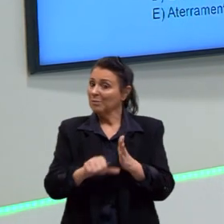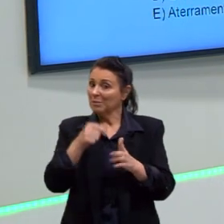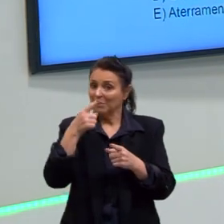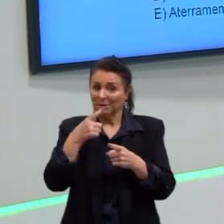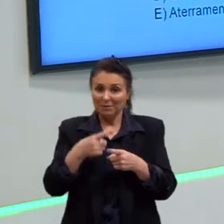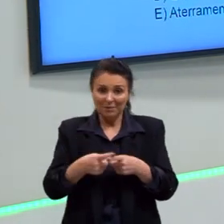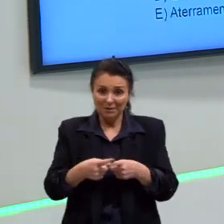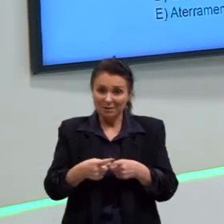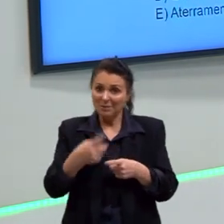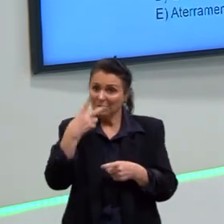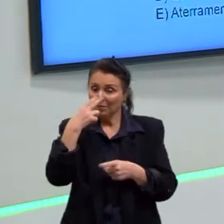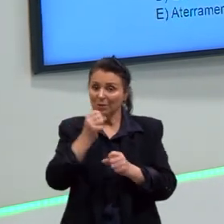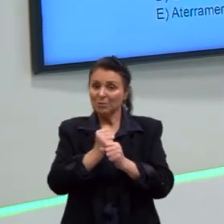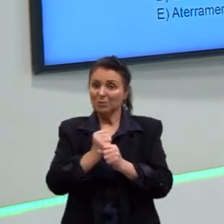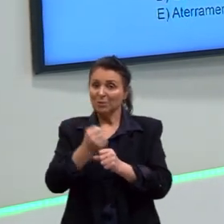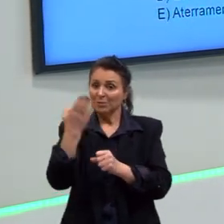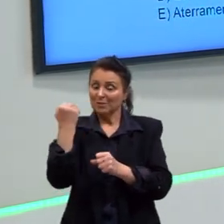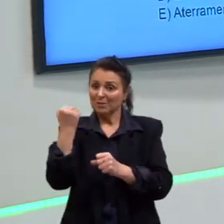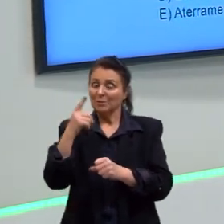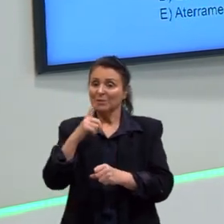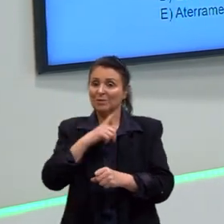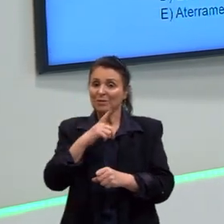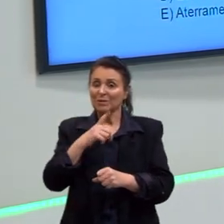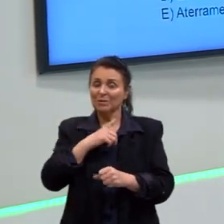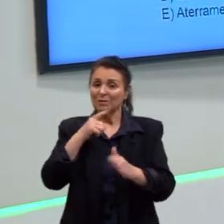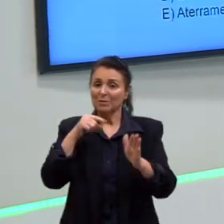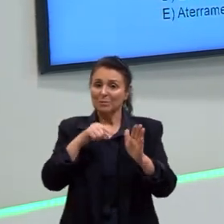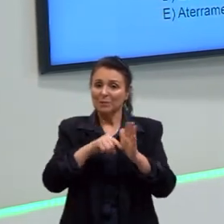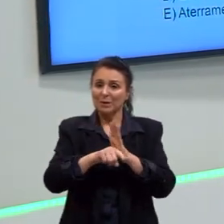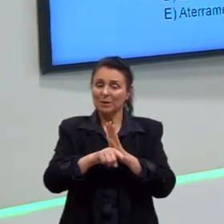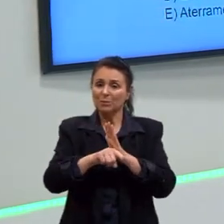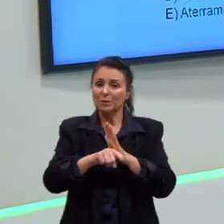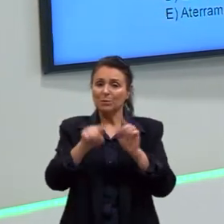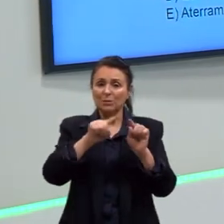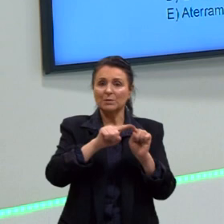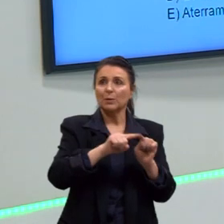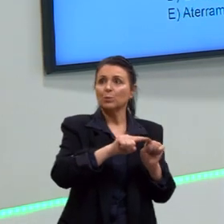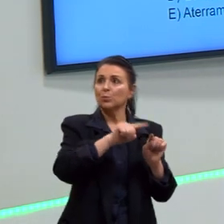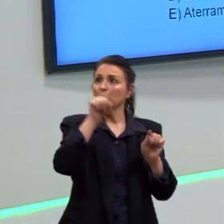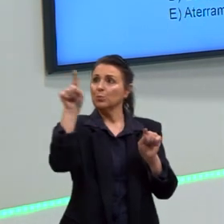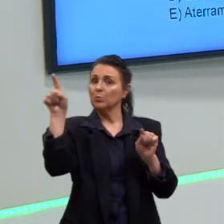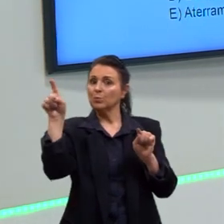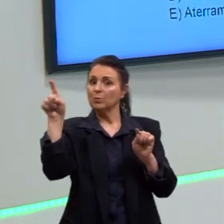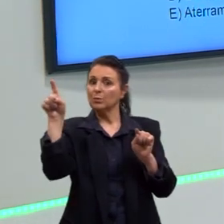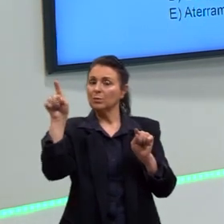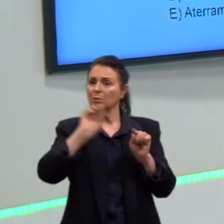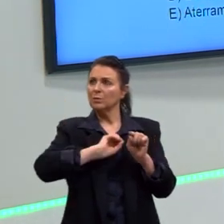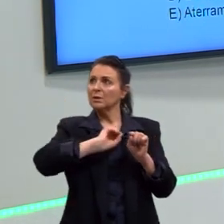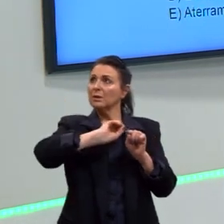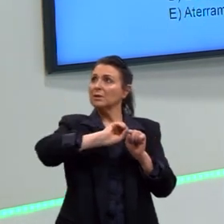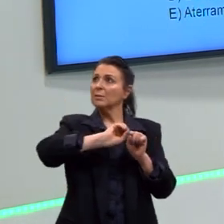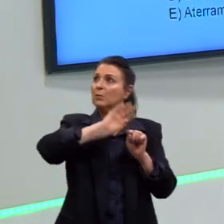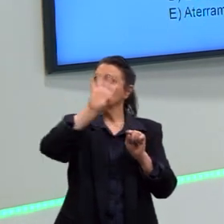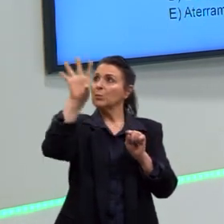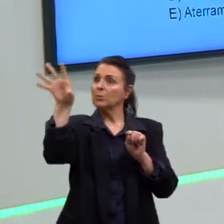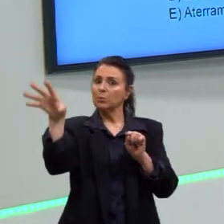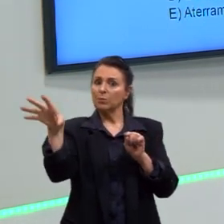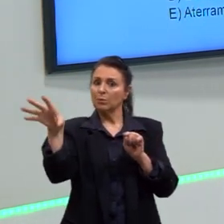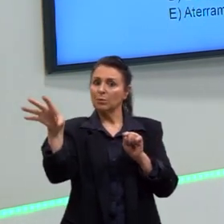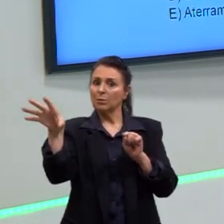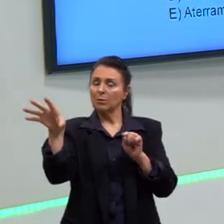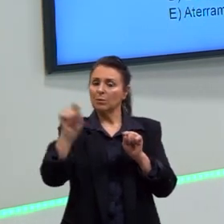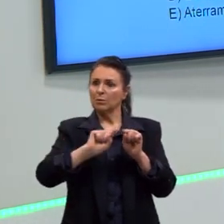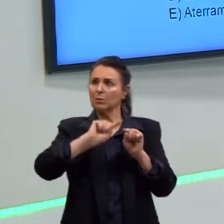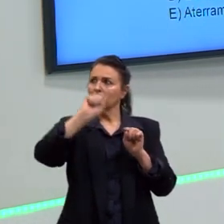como aconteceu ano passado. A gente teve uma questão de lançamento oblíquo, que a princípio nunca tinha caído daquela forma, e ano passado